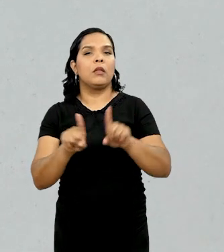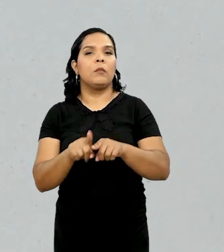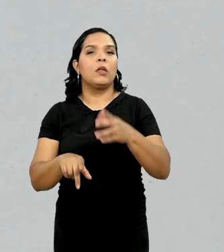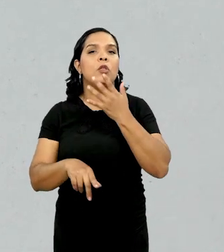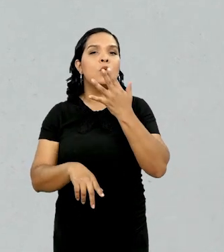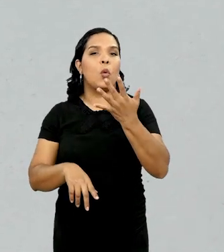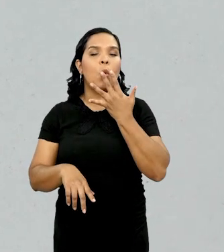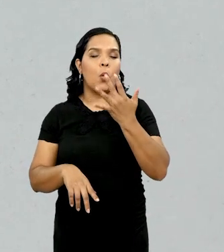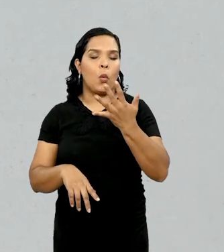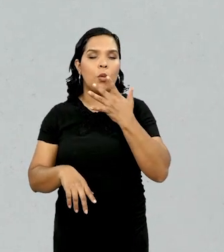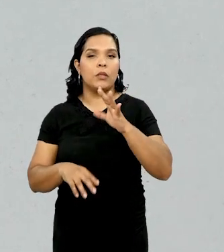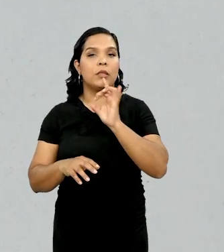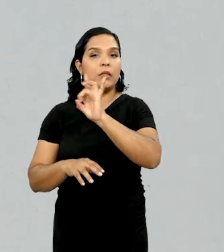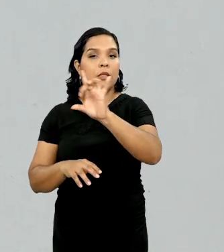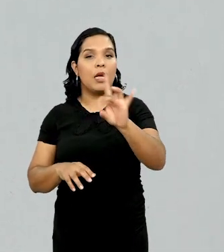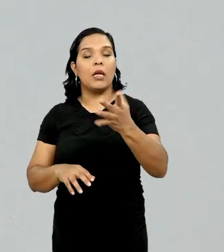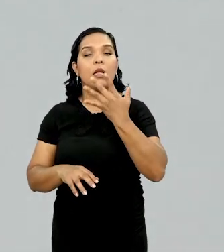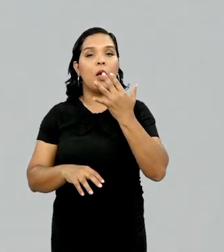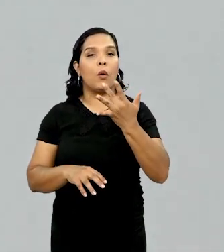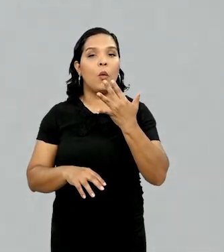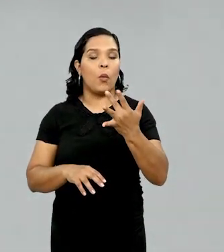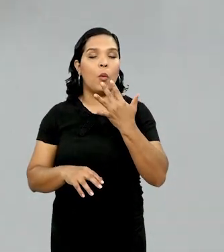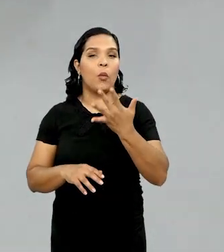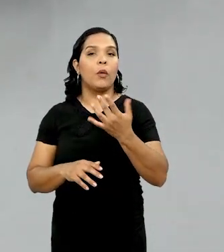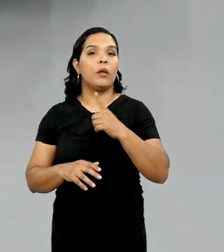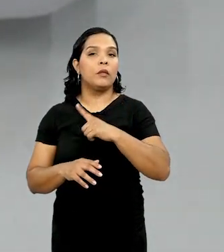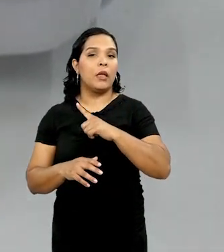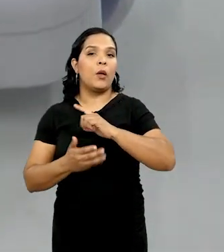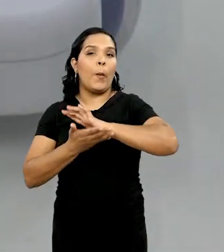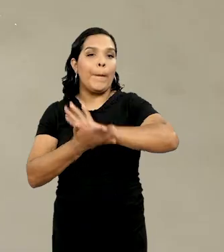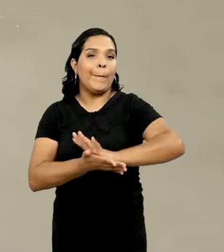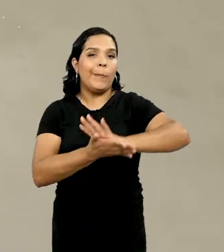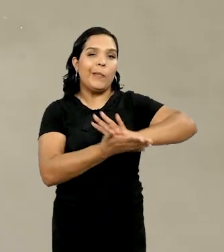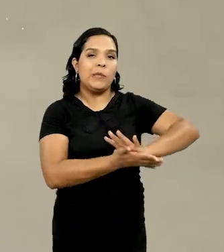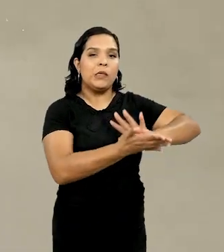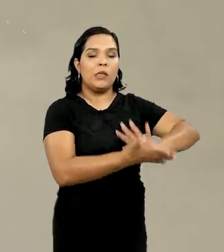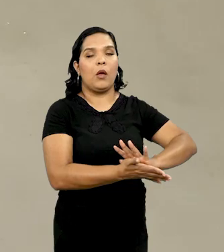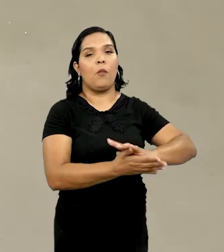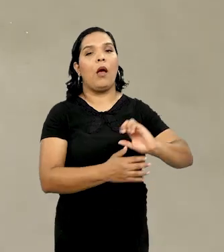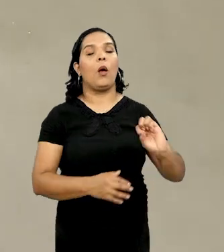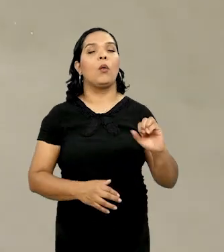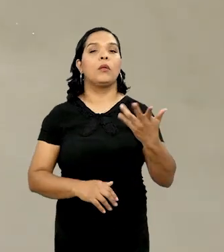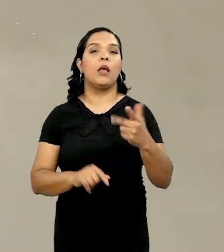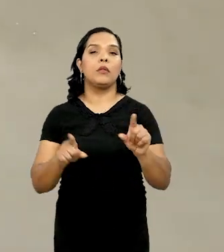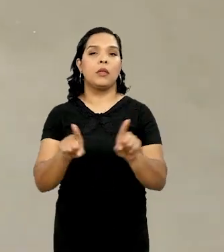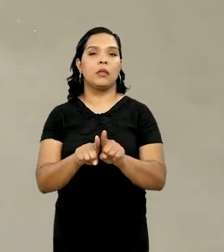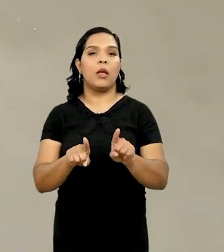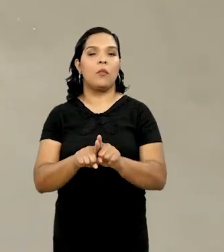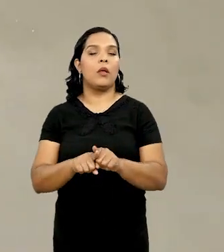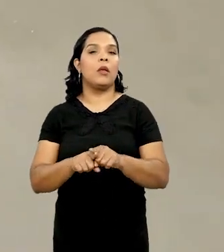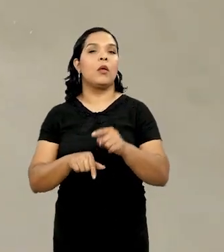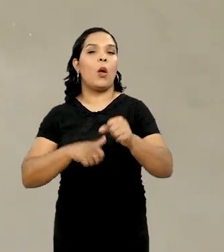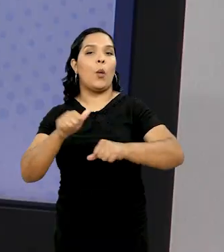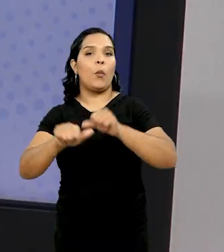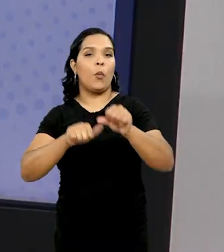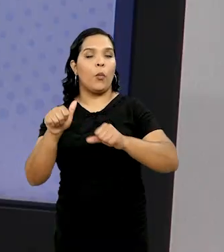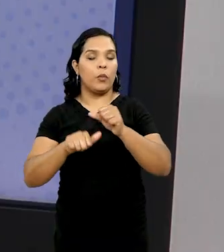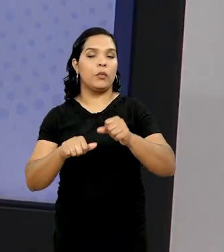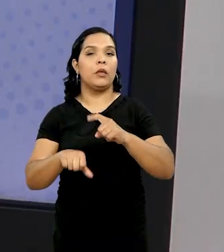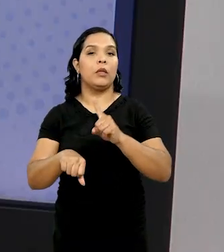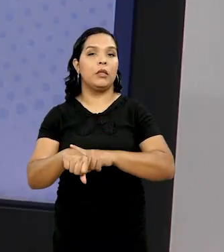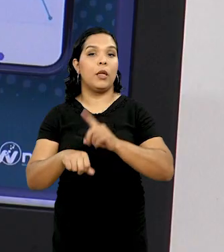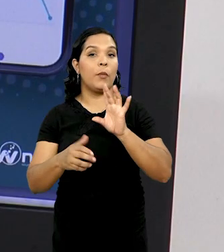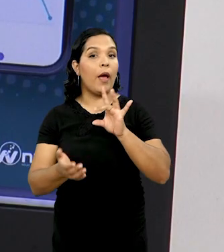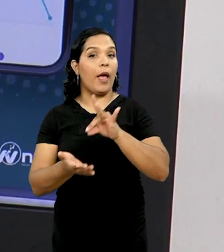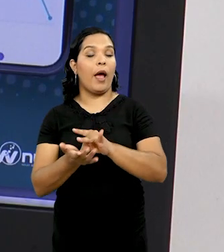de cores, onde cada cor representa uma faixa de pressão. Essas avaliações acontecem também de forma dinâmica, em